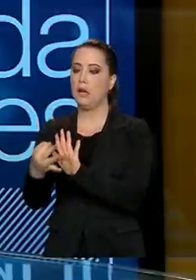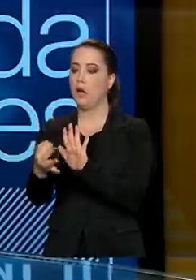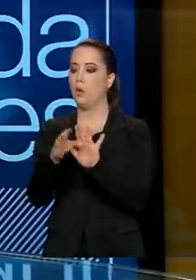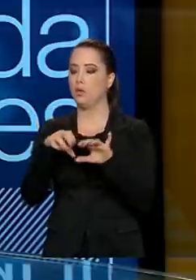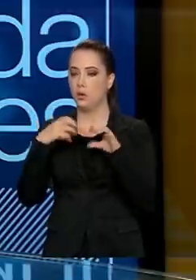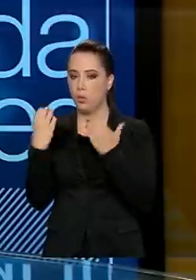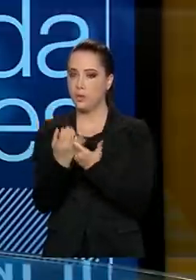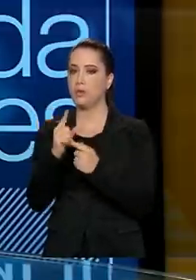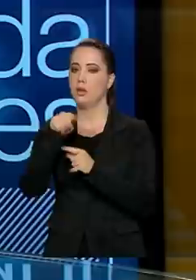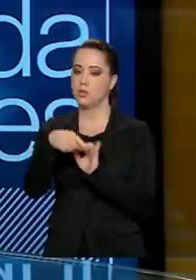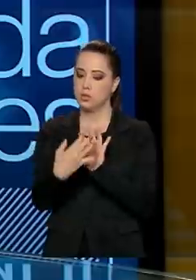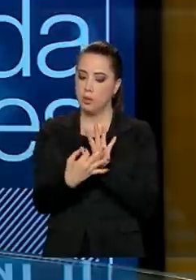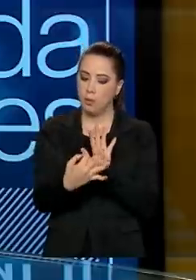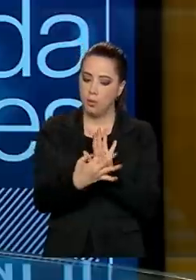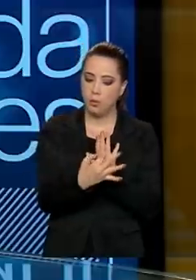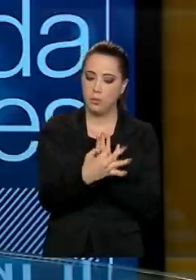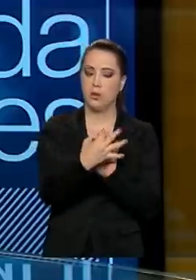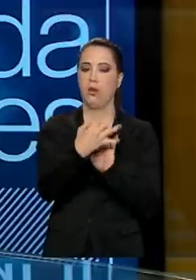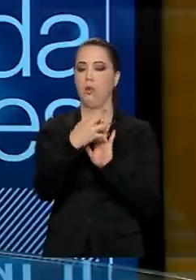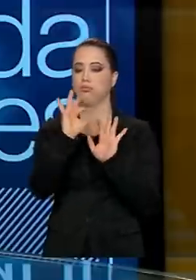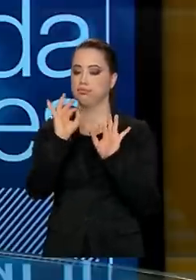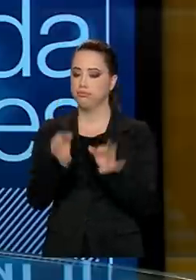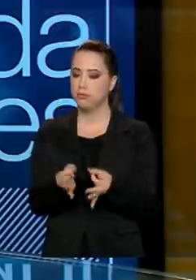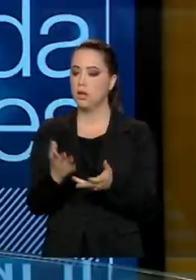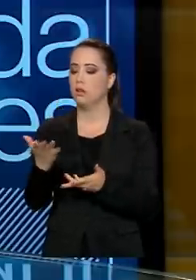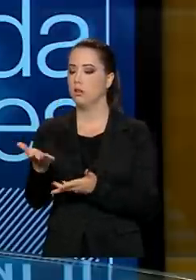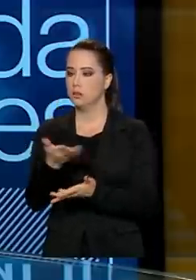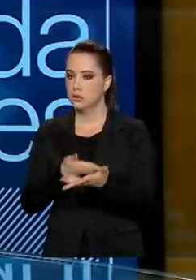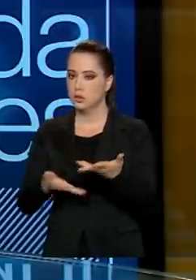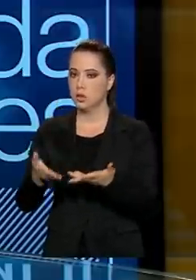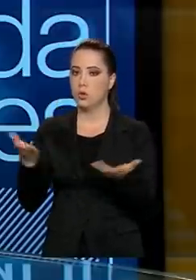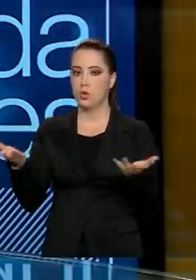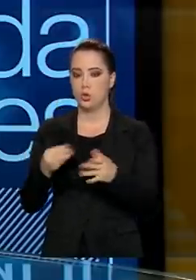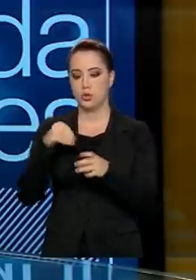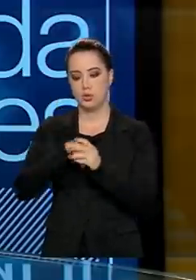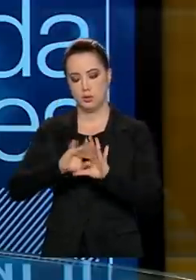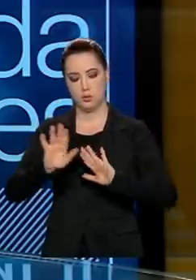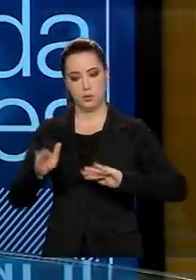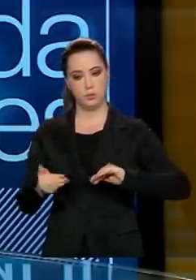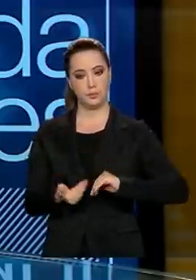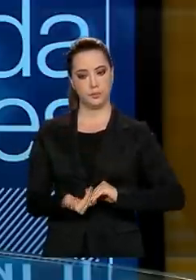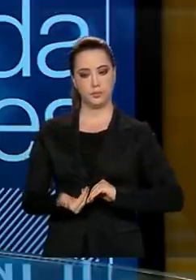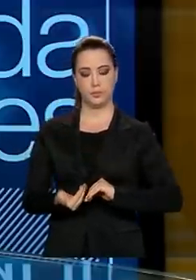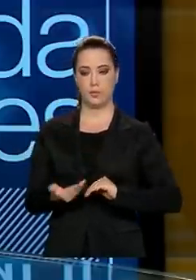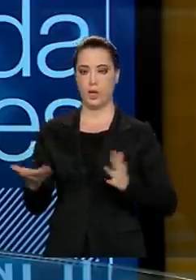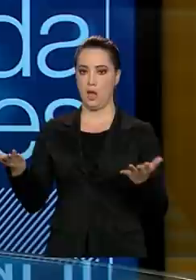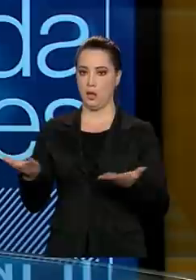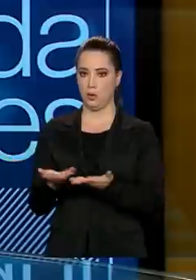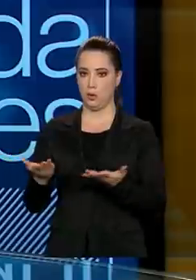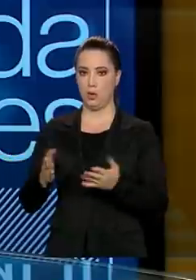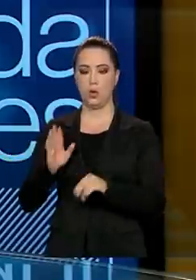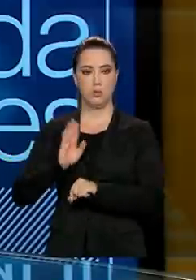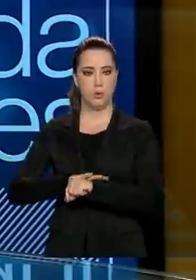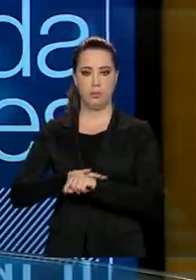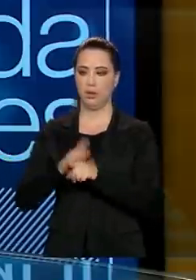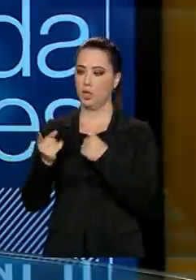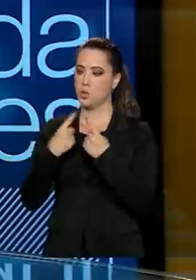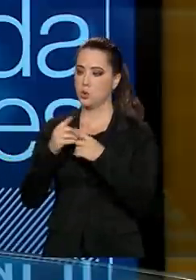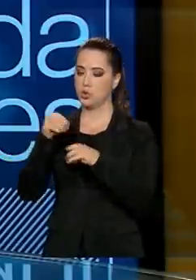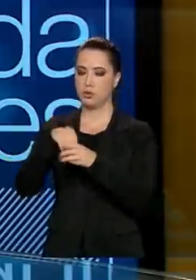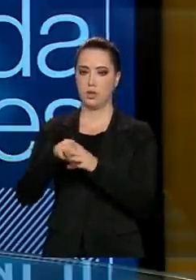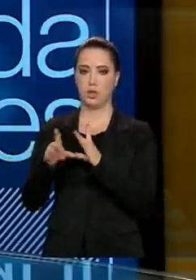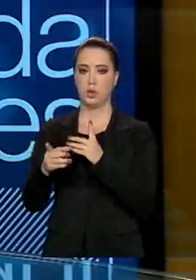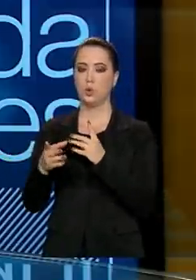depois de uma consulta pública formal. Hoje, ele está no Congresso. Então, acho que agora o momento é discutir no